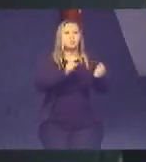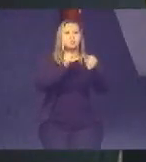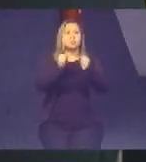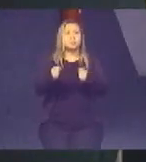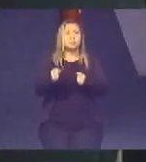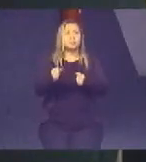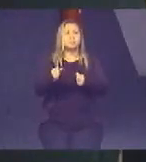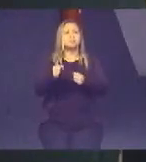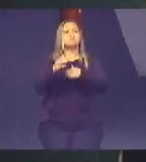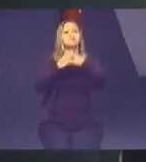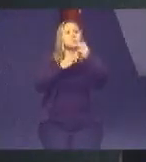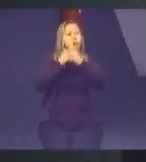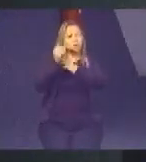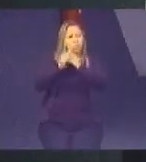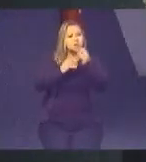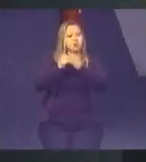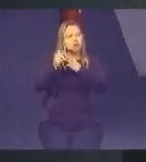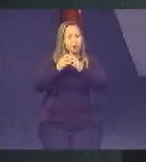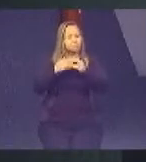enquanto pessoas.